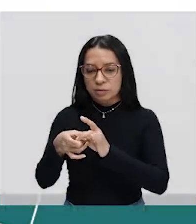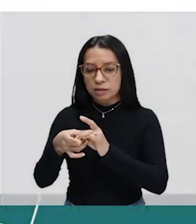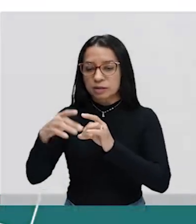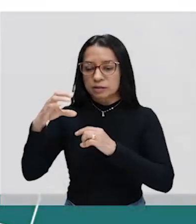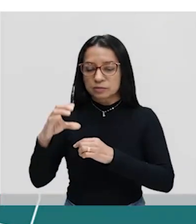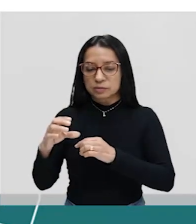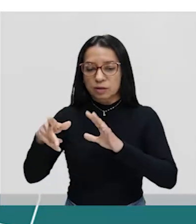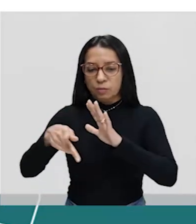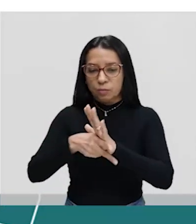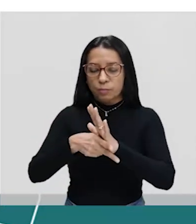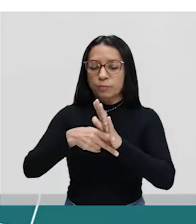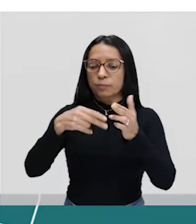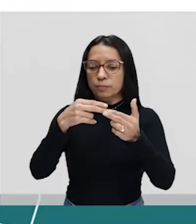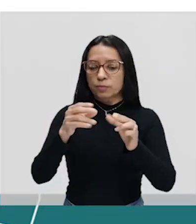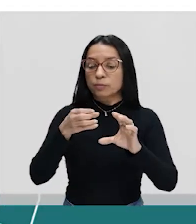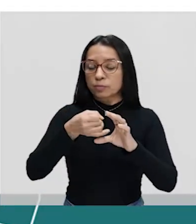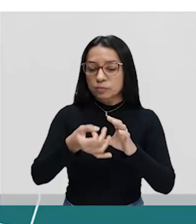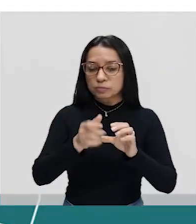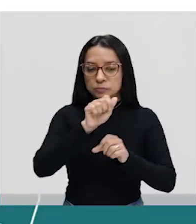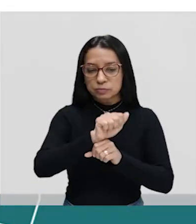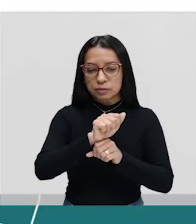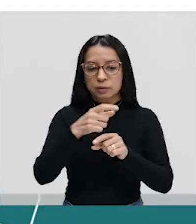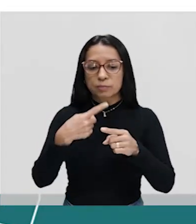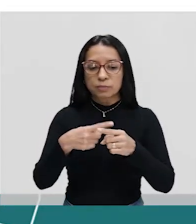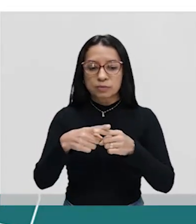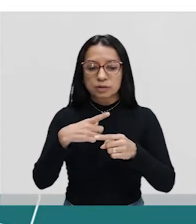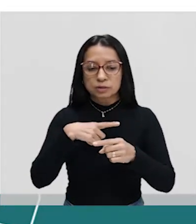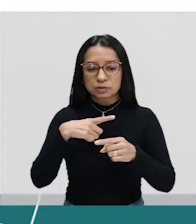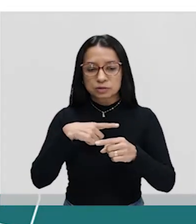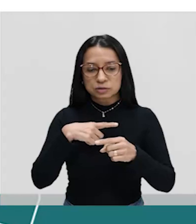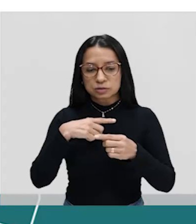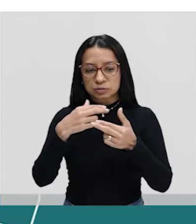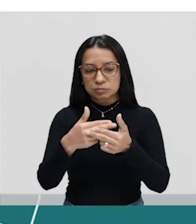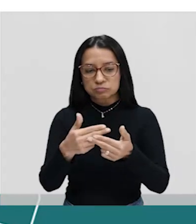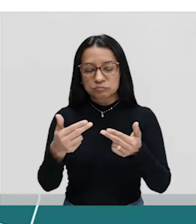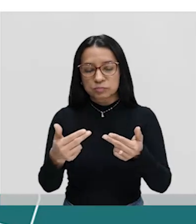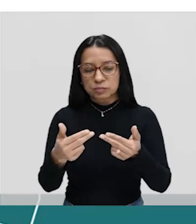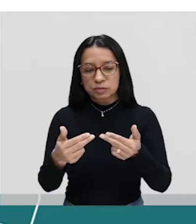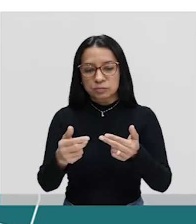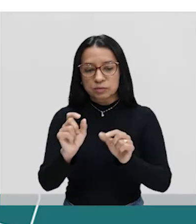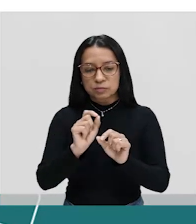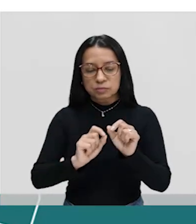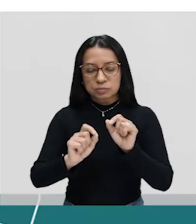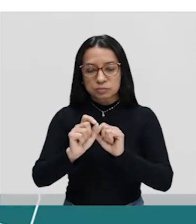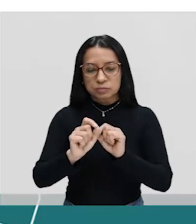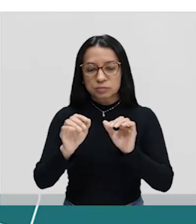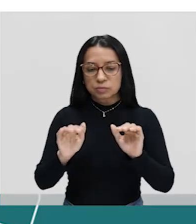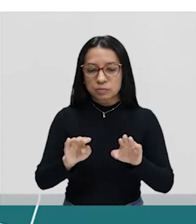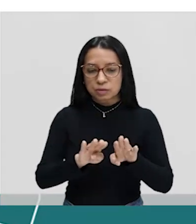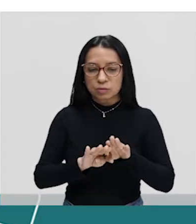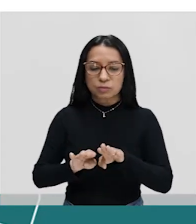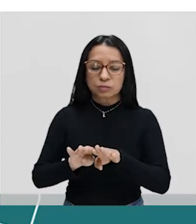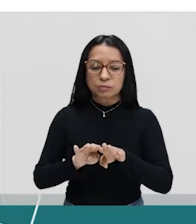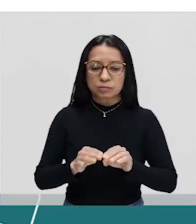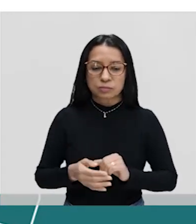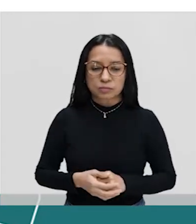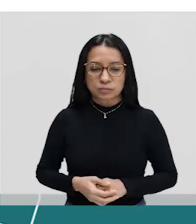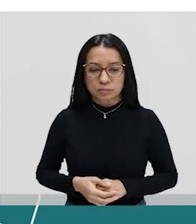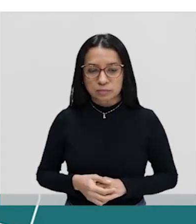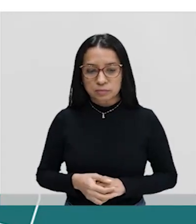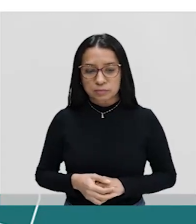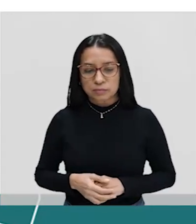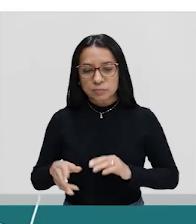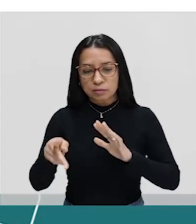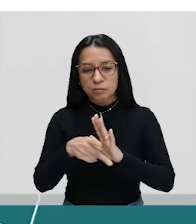tá? Por quê? Porque tínhamos aí o elemento em comum. Quero deixar bem claro que deu